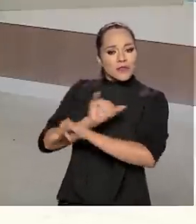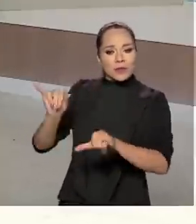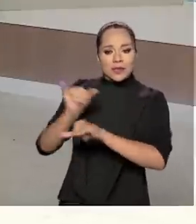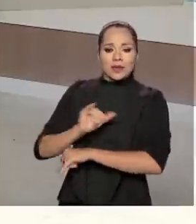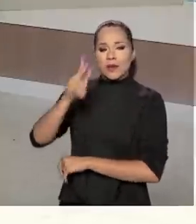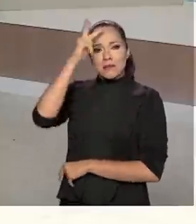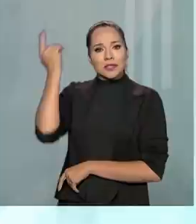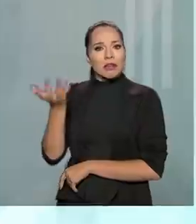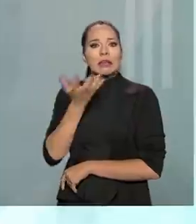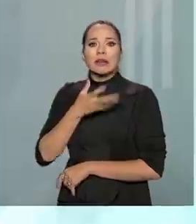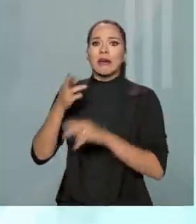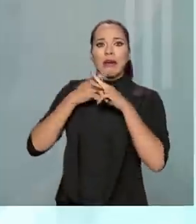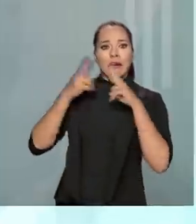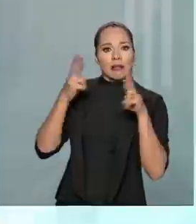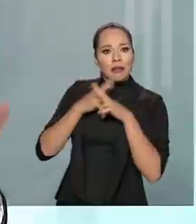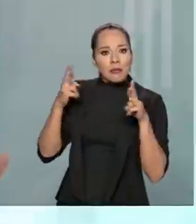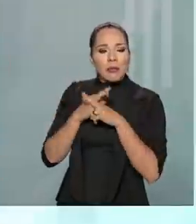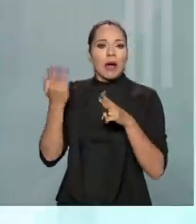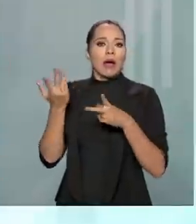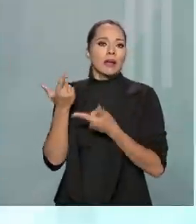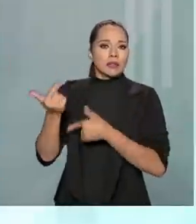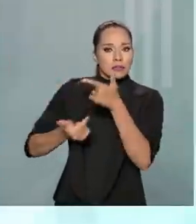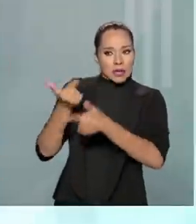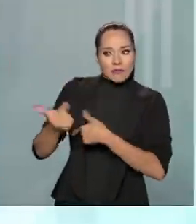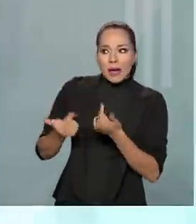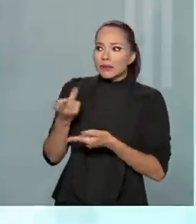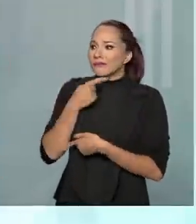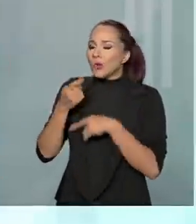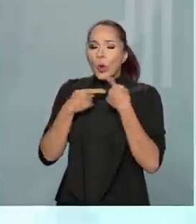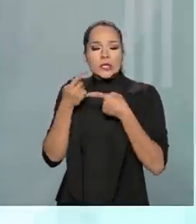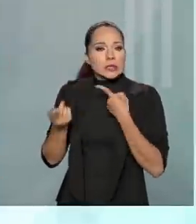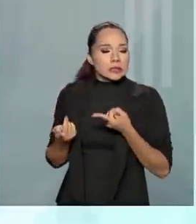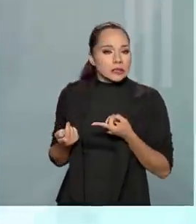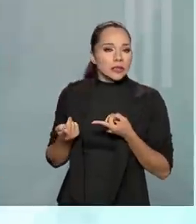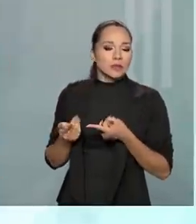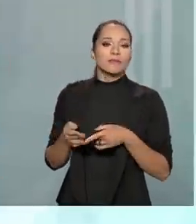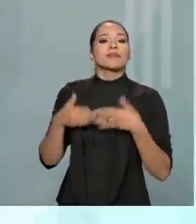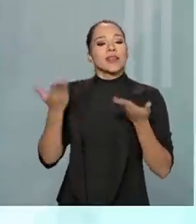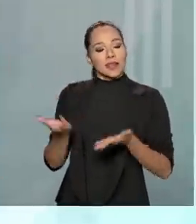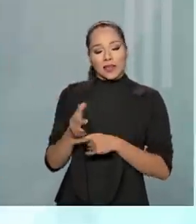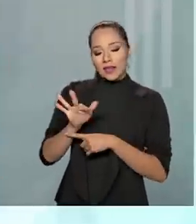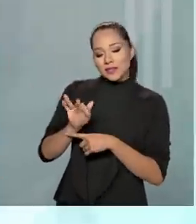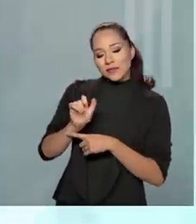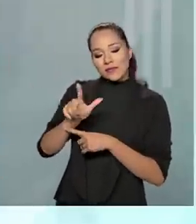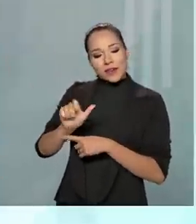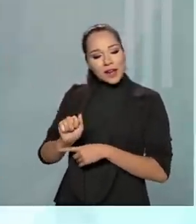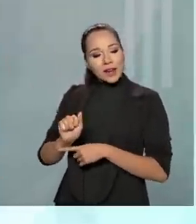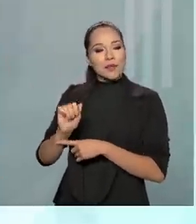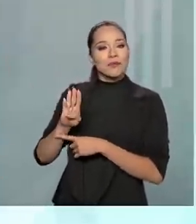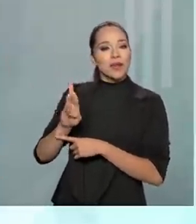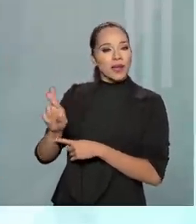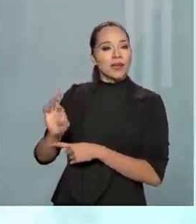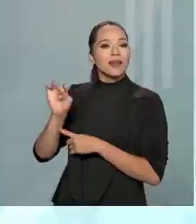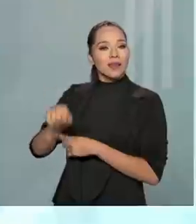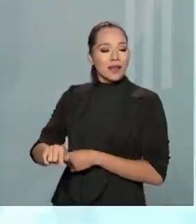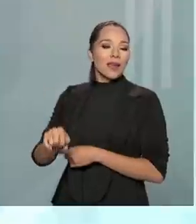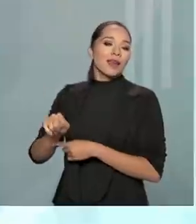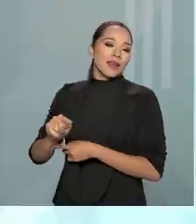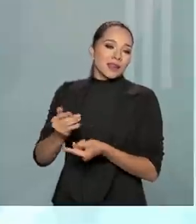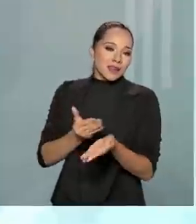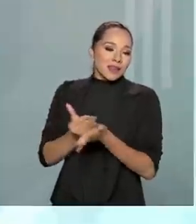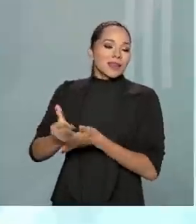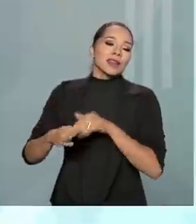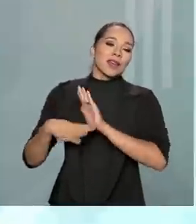as pessoas queriam reclamar de alguma coisa, de um serviço que não estava chegando na ponta. E o Fala.br é uma iniciativa que vem